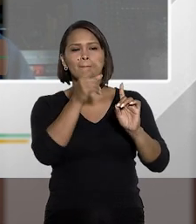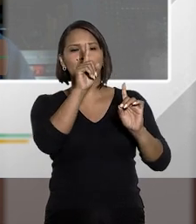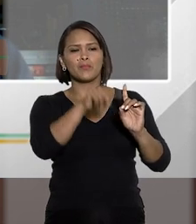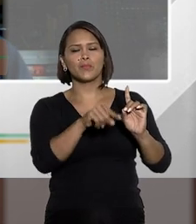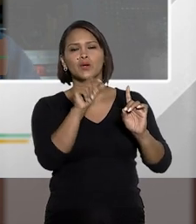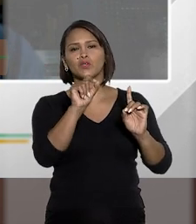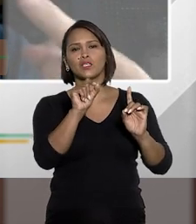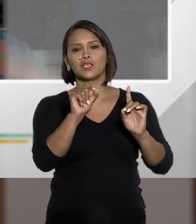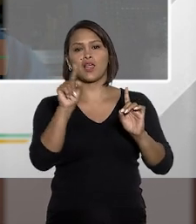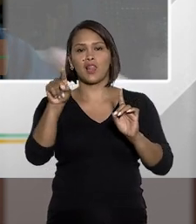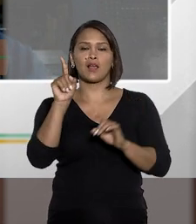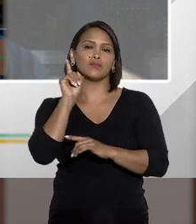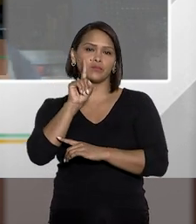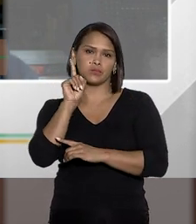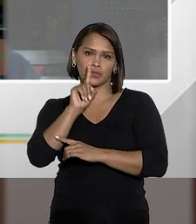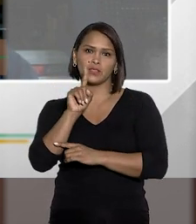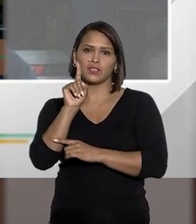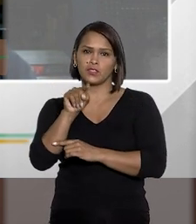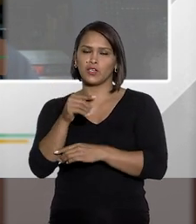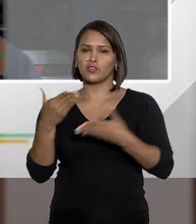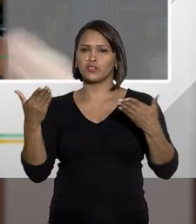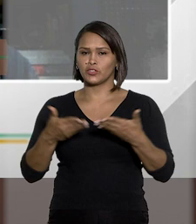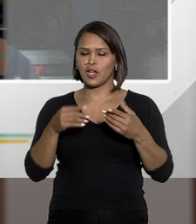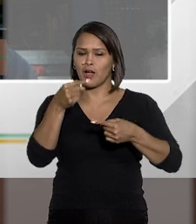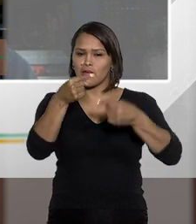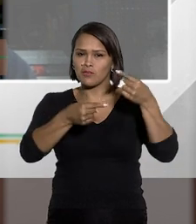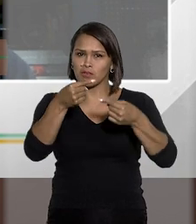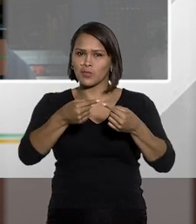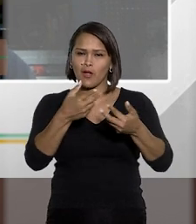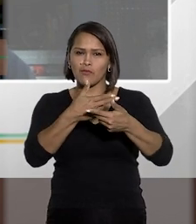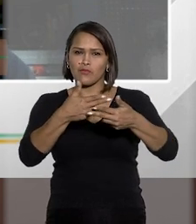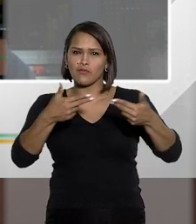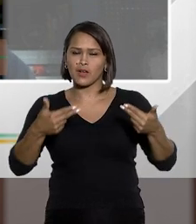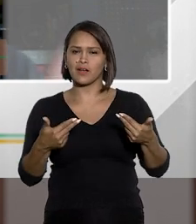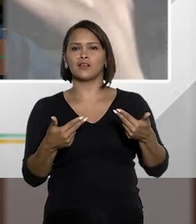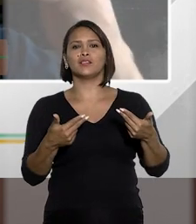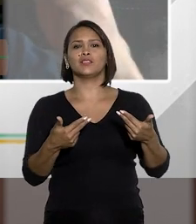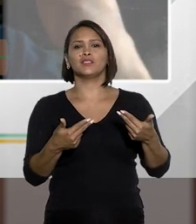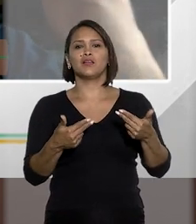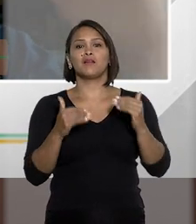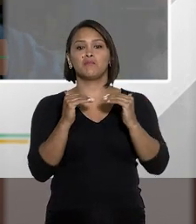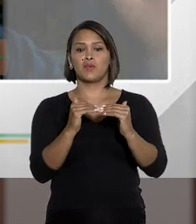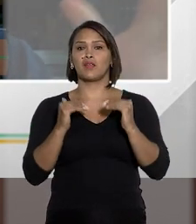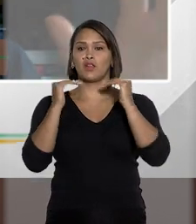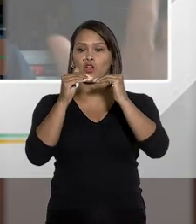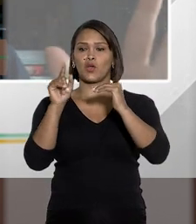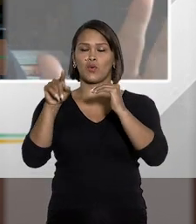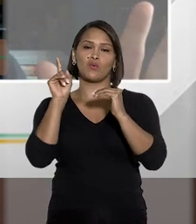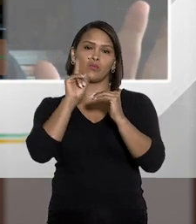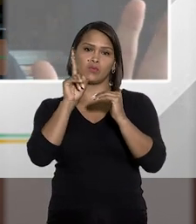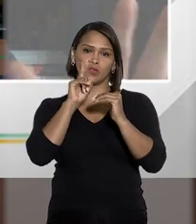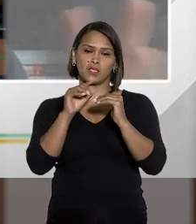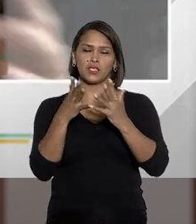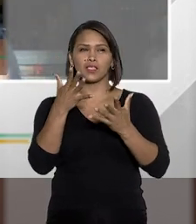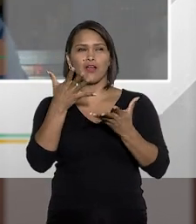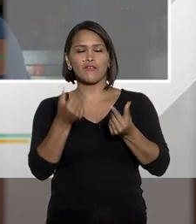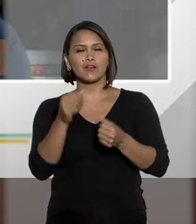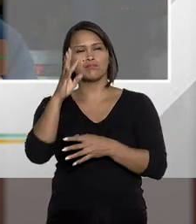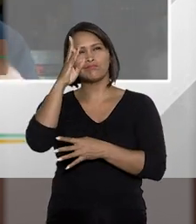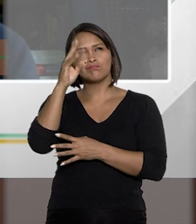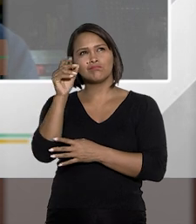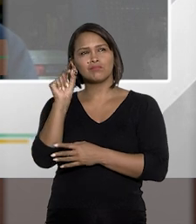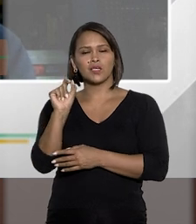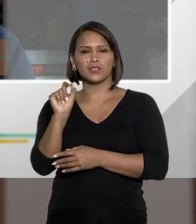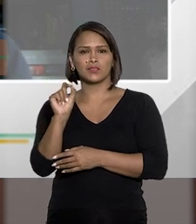walk, que nos Estados Unidos já foi debatida essa questão pela Suprema Corte. Então,